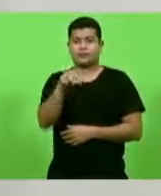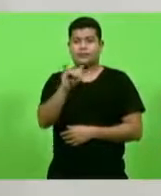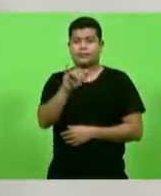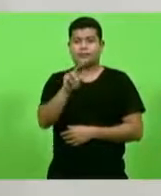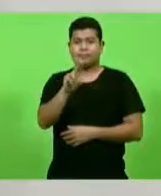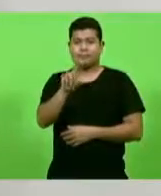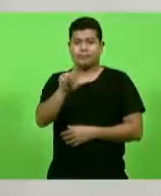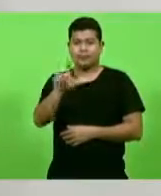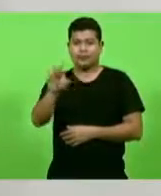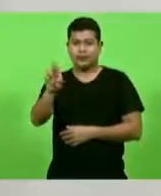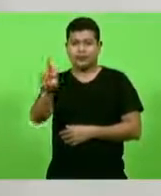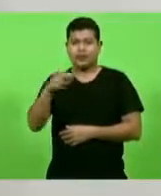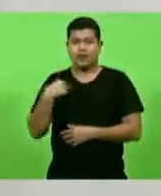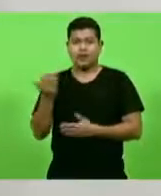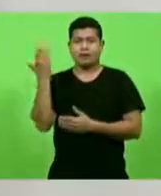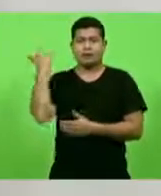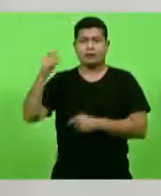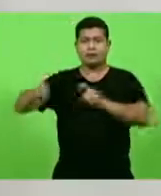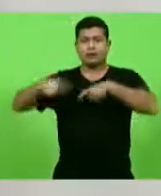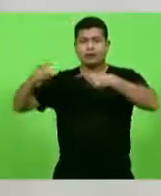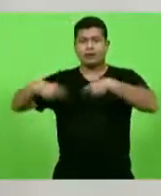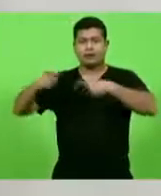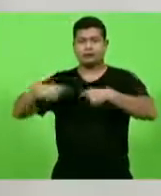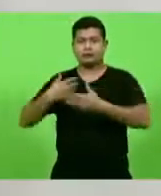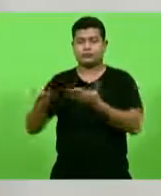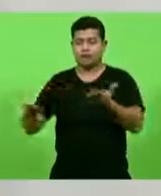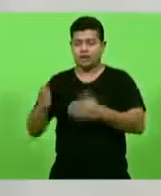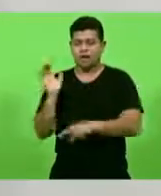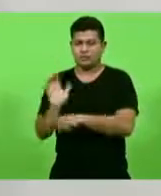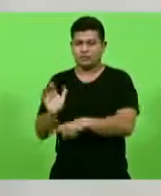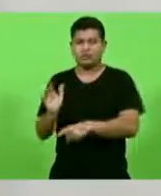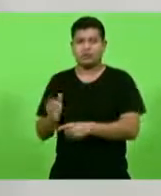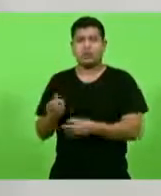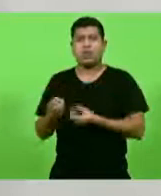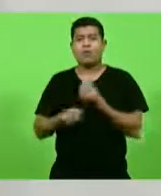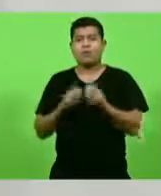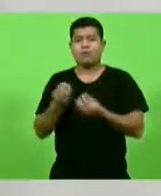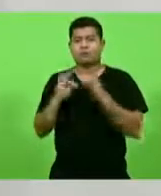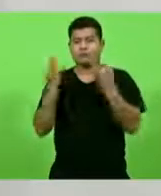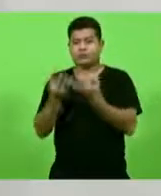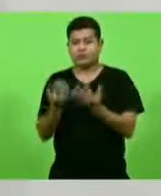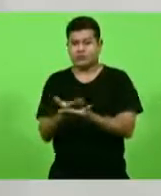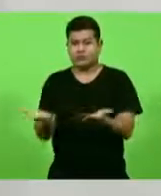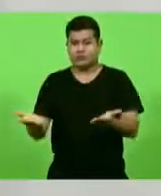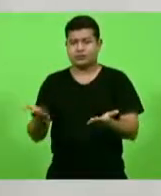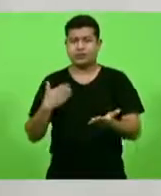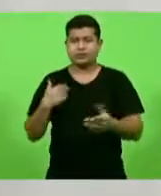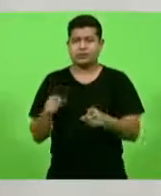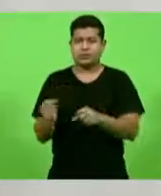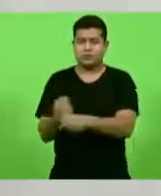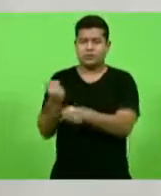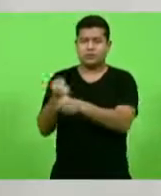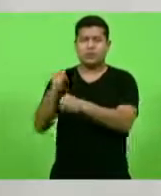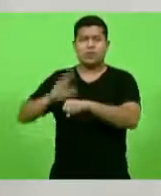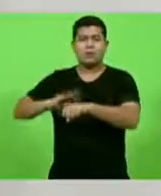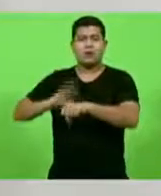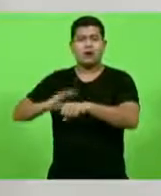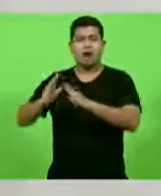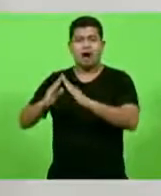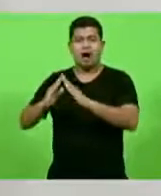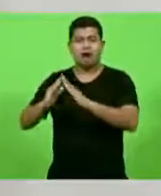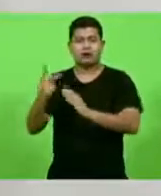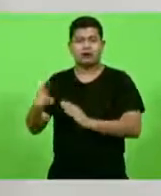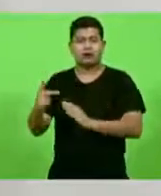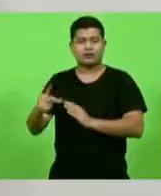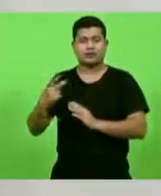dela tirou sustento para sua família, construiu a sua própria casa e nela educou suas filhas, ensinando-as